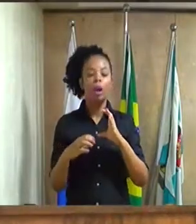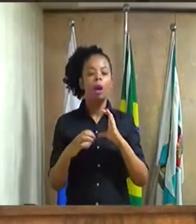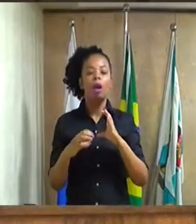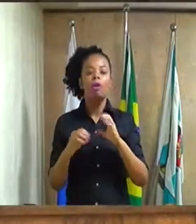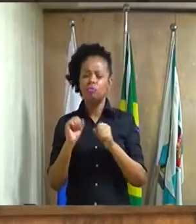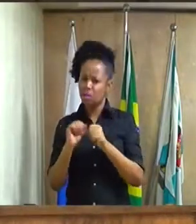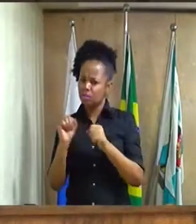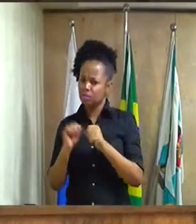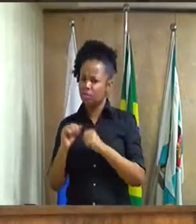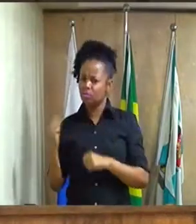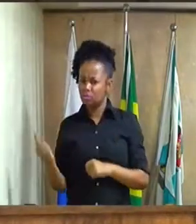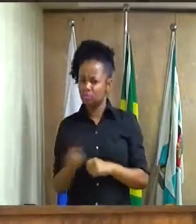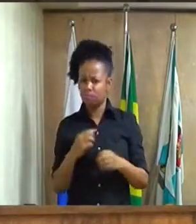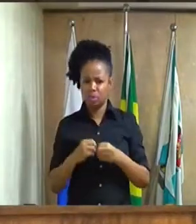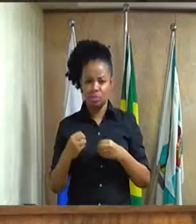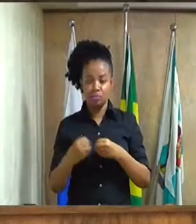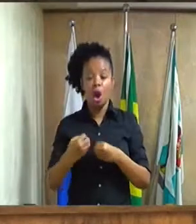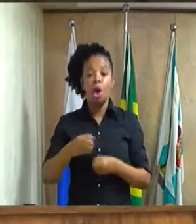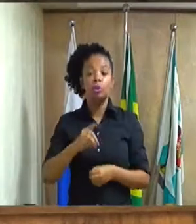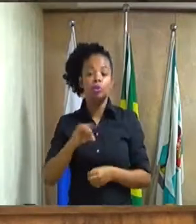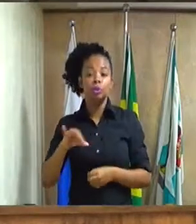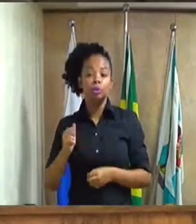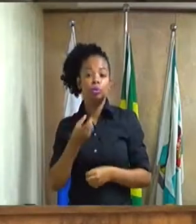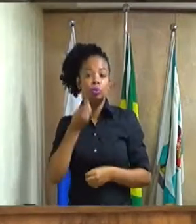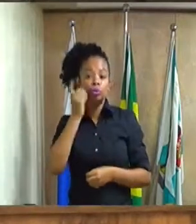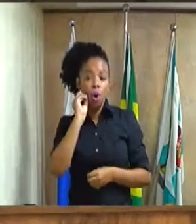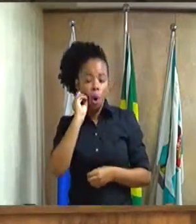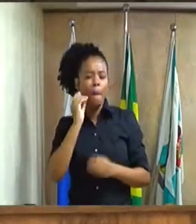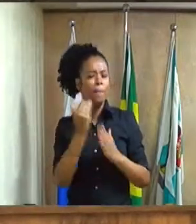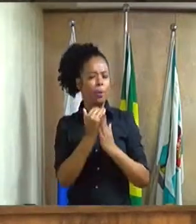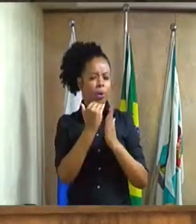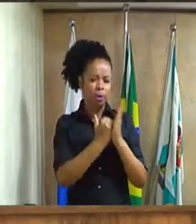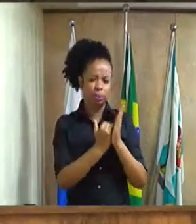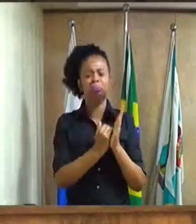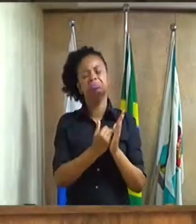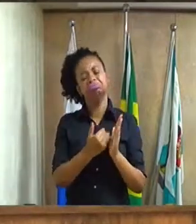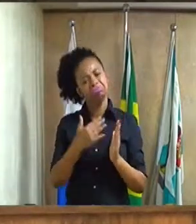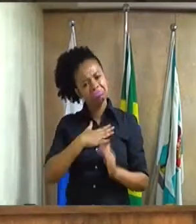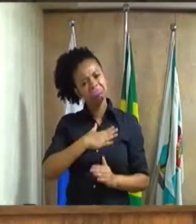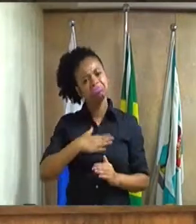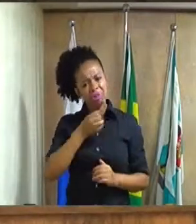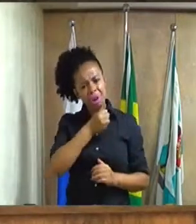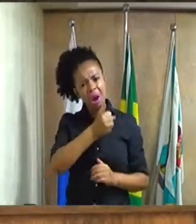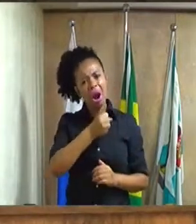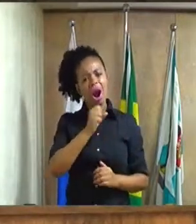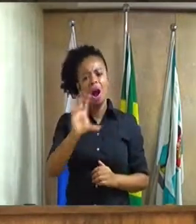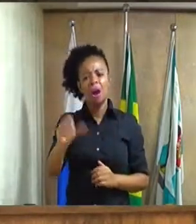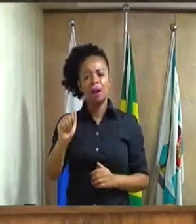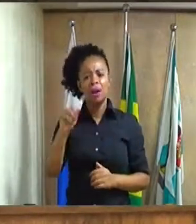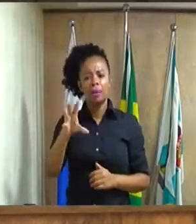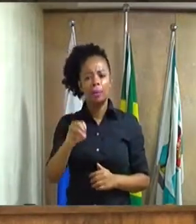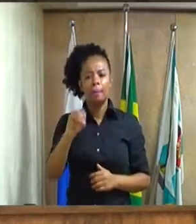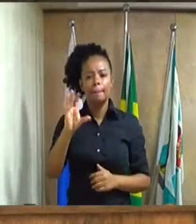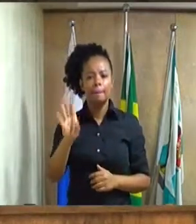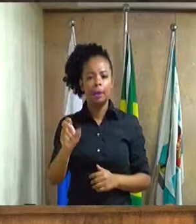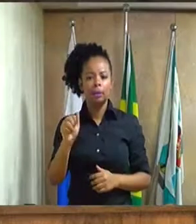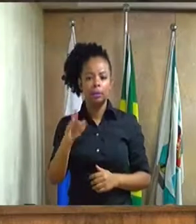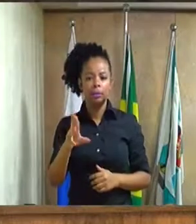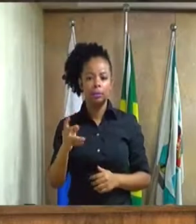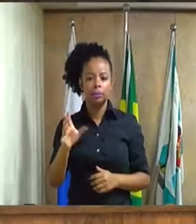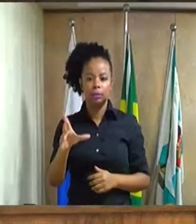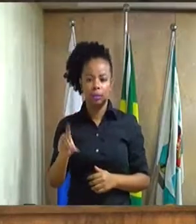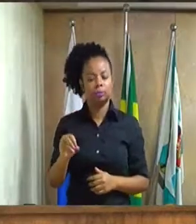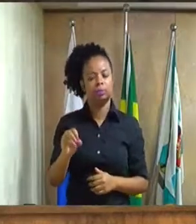município no dia de ontem, num programa que eu até gosto daquele repórter, o Caco Barcelos. Me